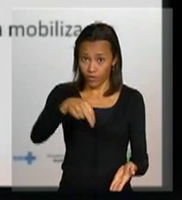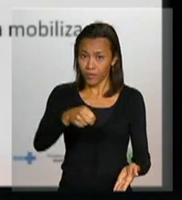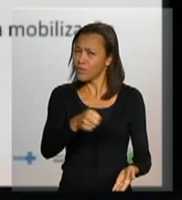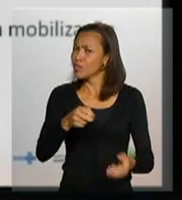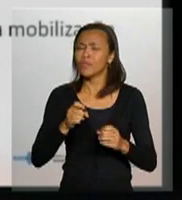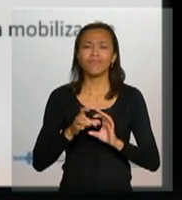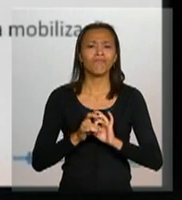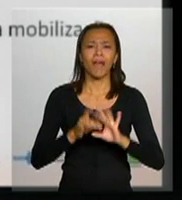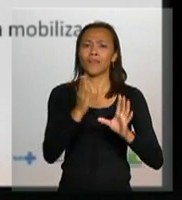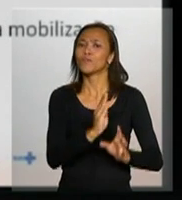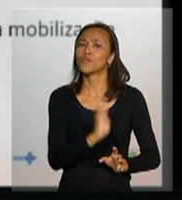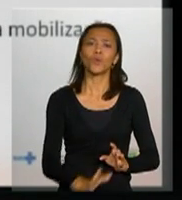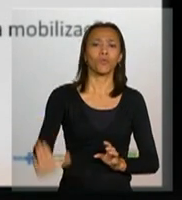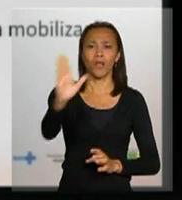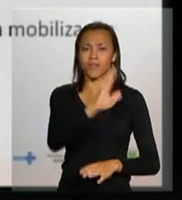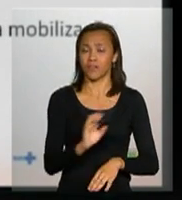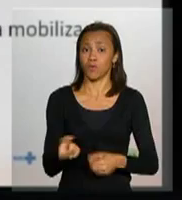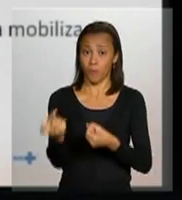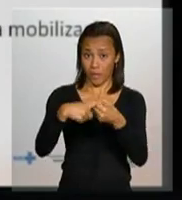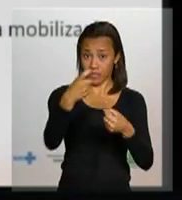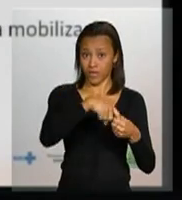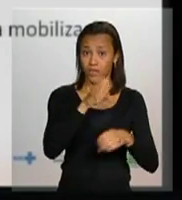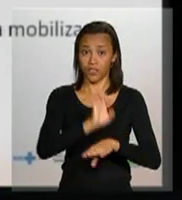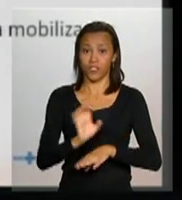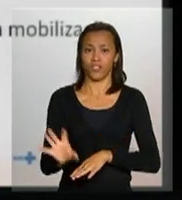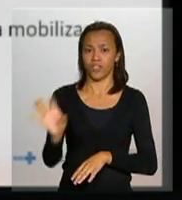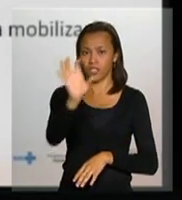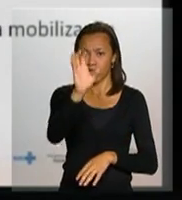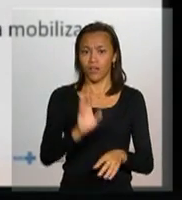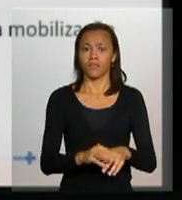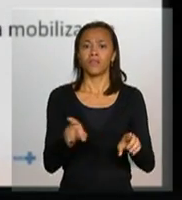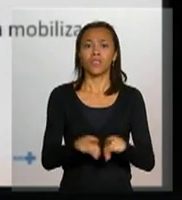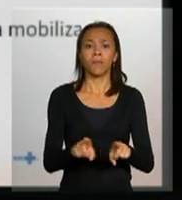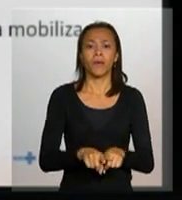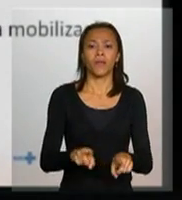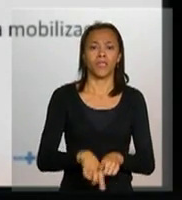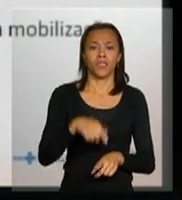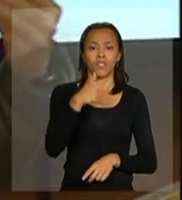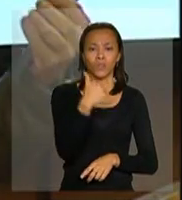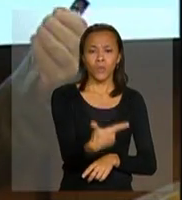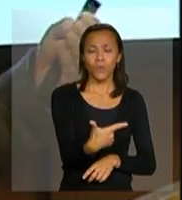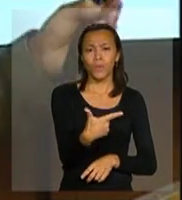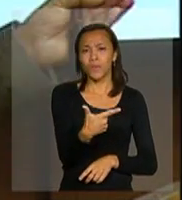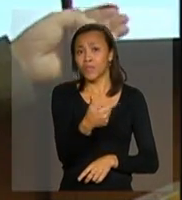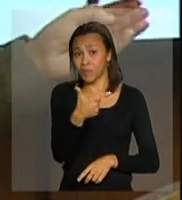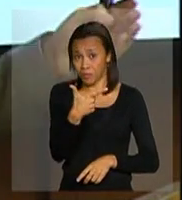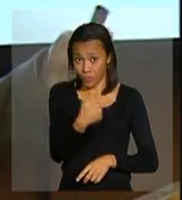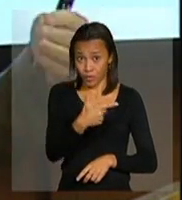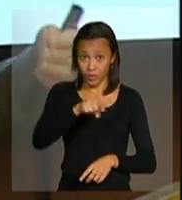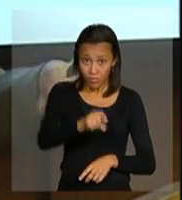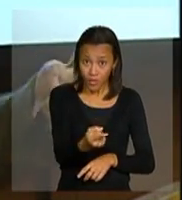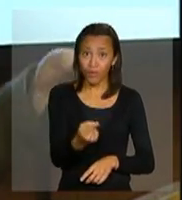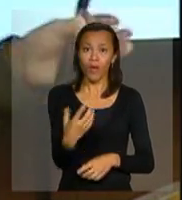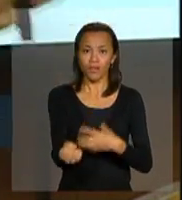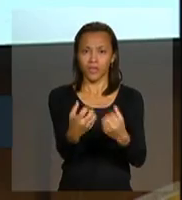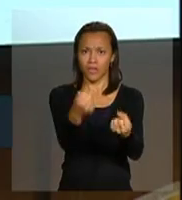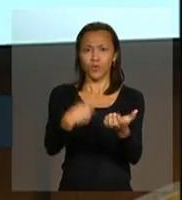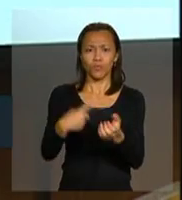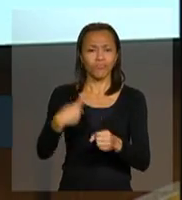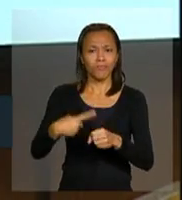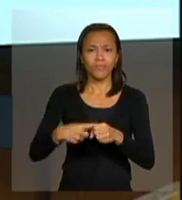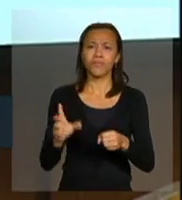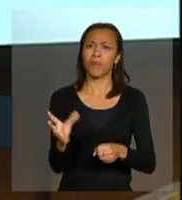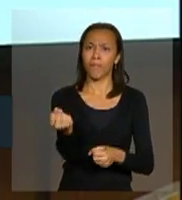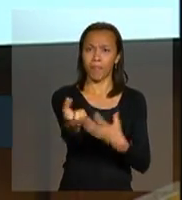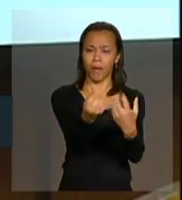o Brasil, parceria de estados no desenvolvimento social e até agora 2.200 municípios envolvidos. Foi por adesão, mandamos para todos, recebemos aqui praticamente